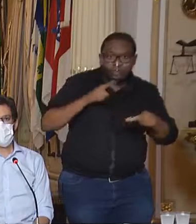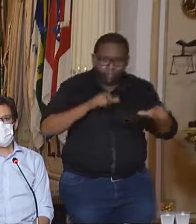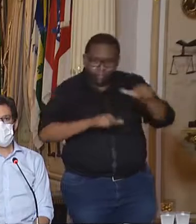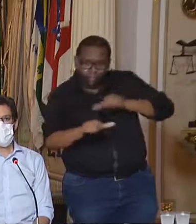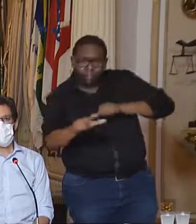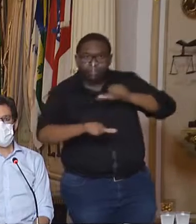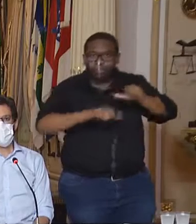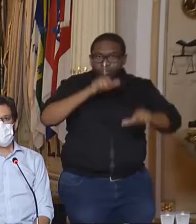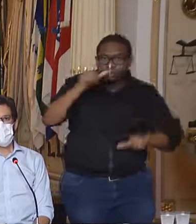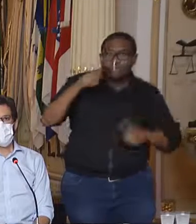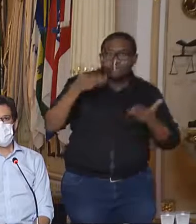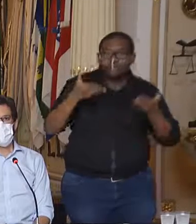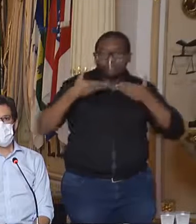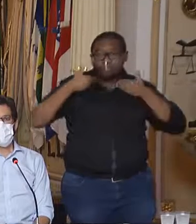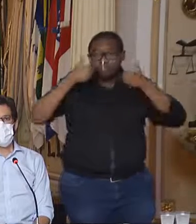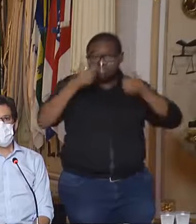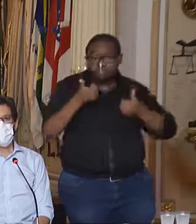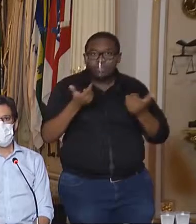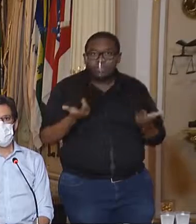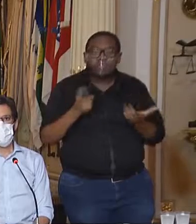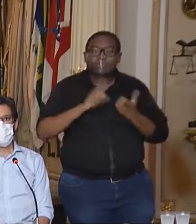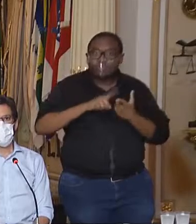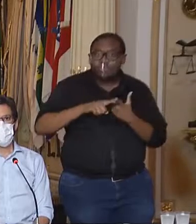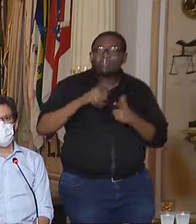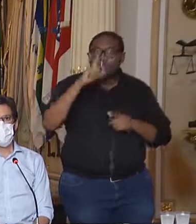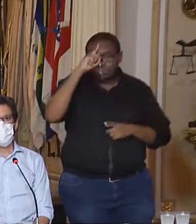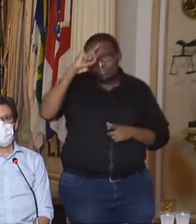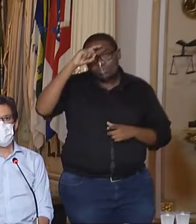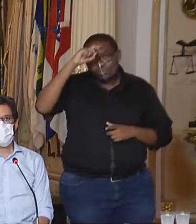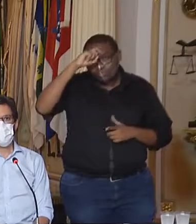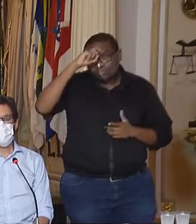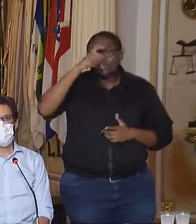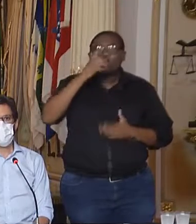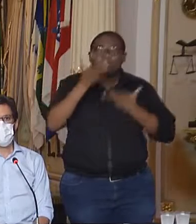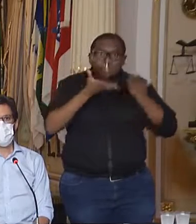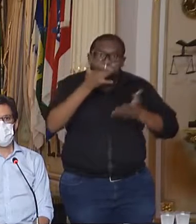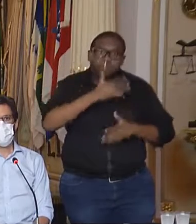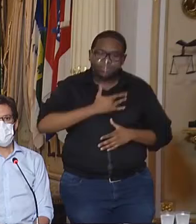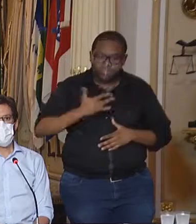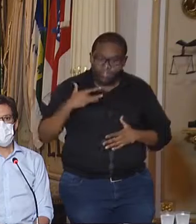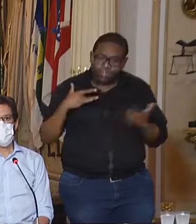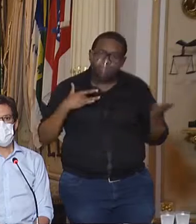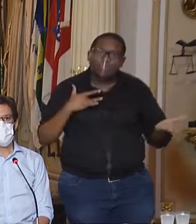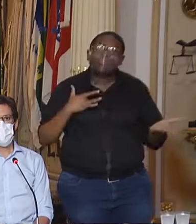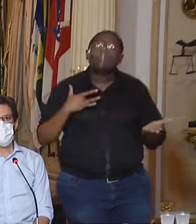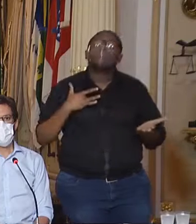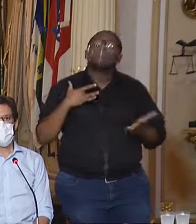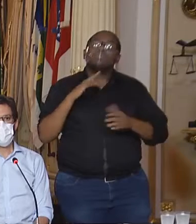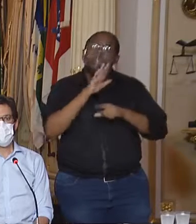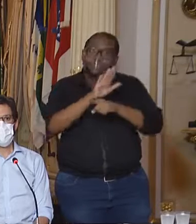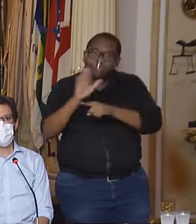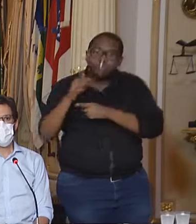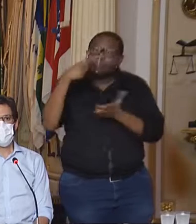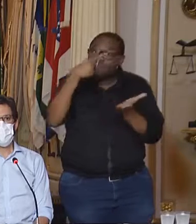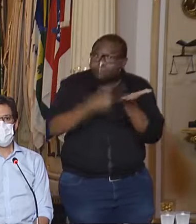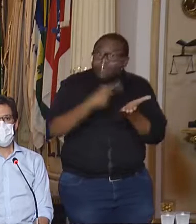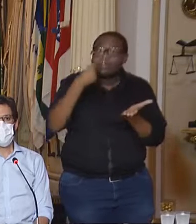efetivo. Vimos os serviços de saúde também conversarem com outro protocolo, com agendamento de